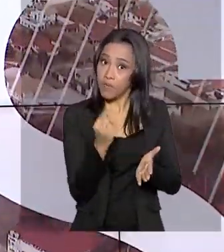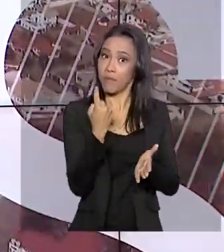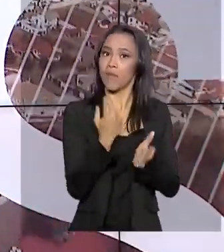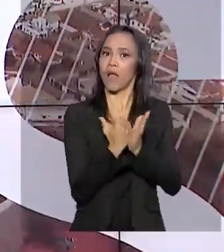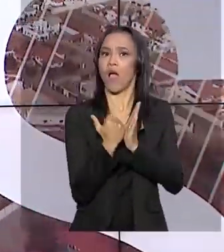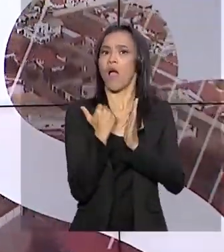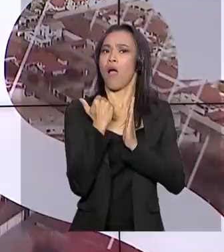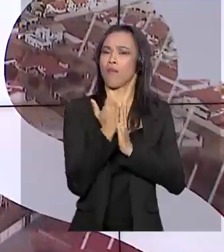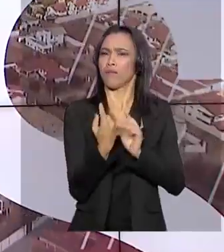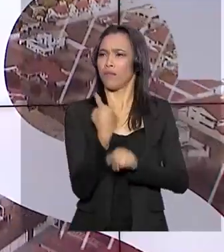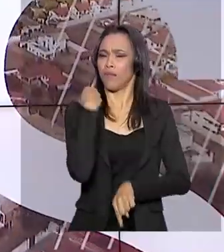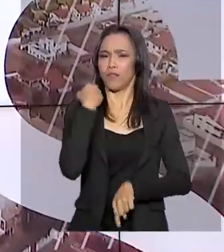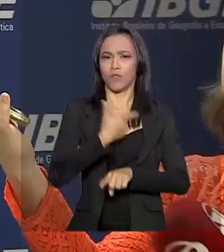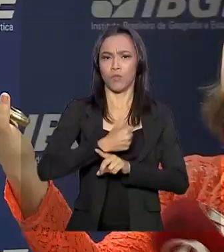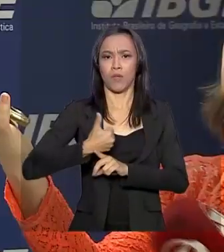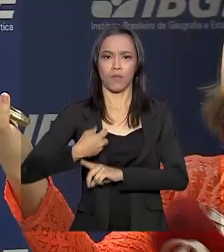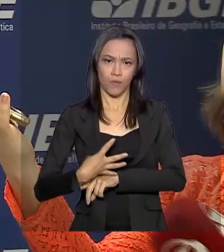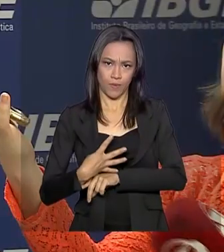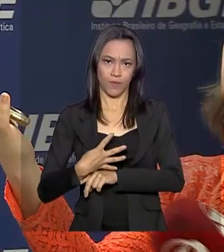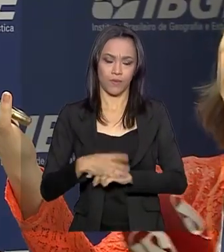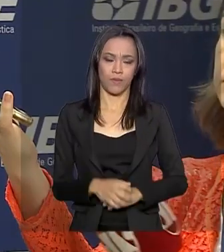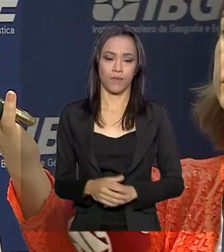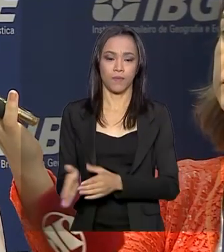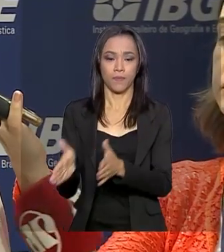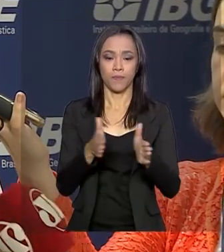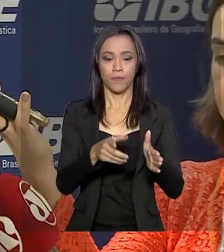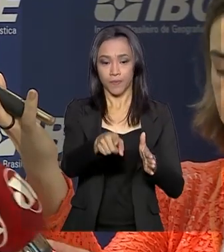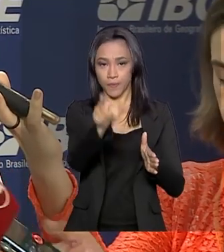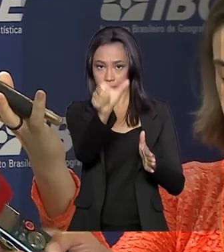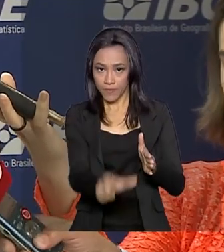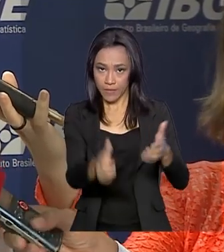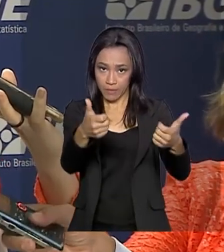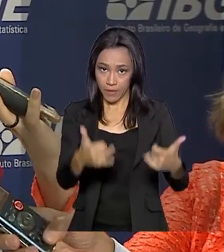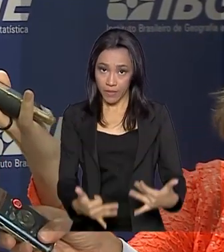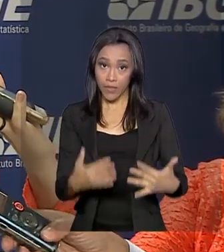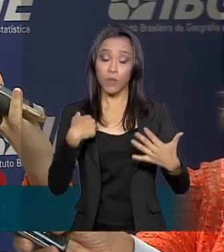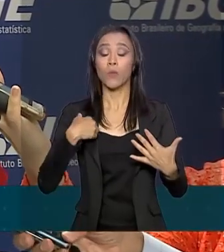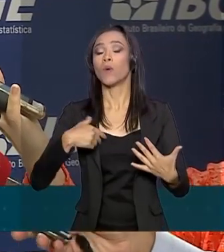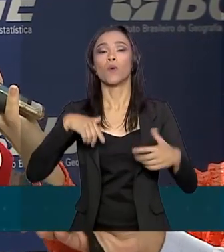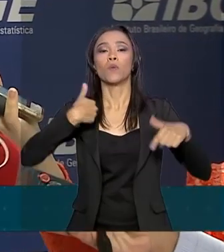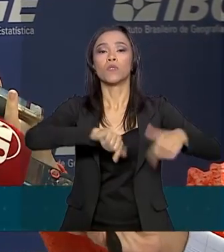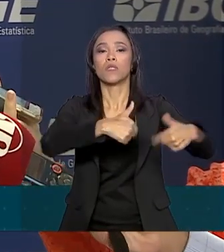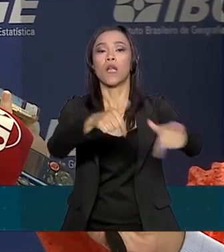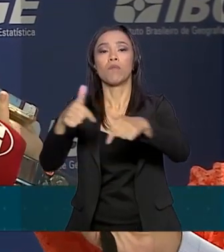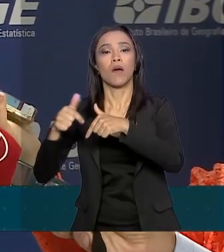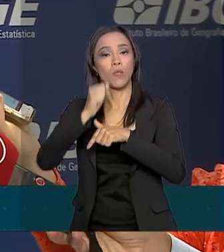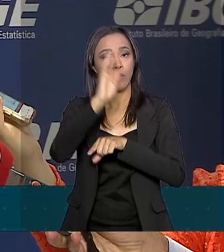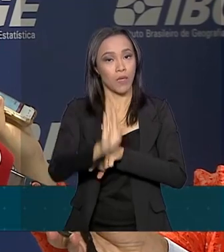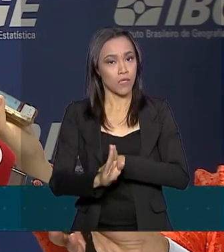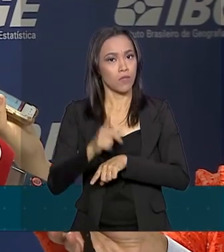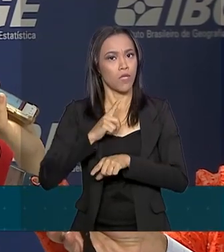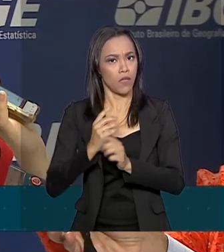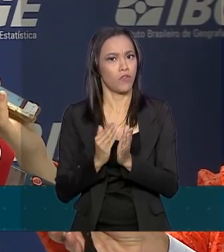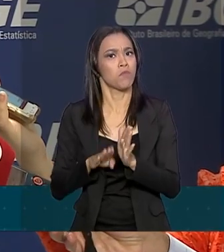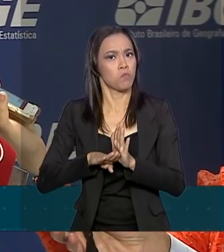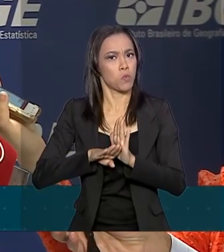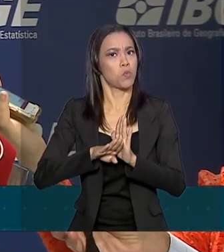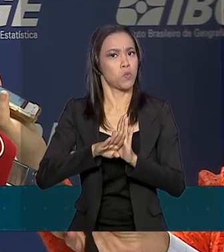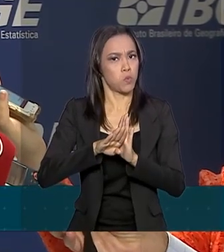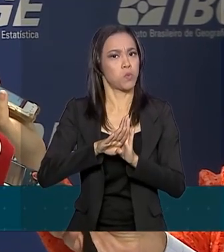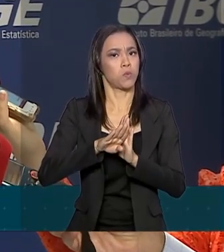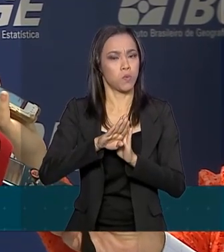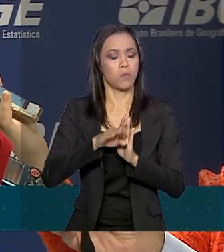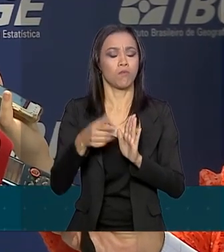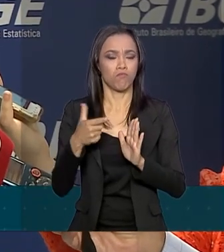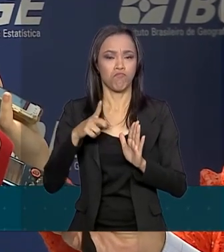desde 2014. O mercado de trabalho brasileiro mostra um avanço bastante expressivo em termos de